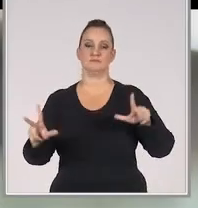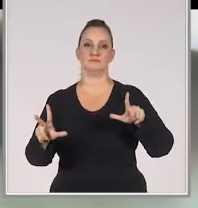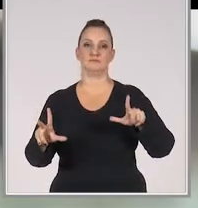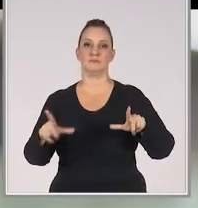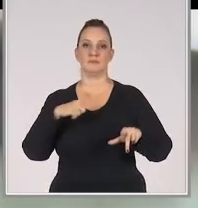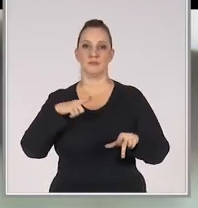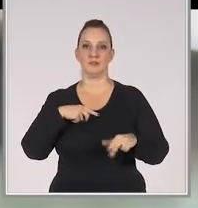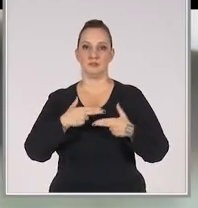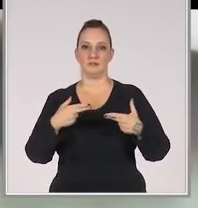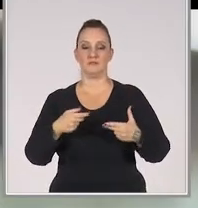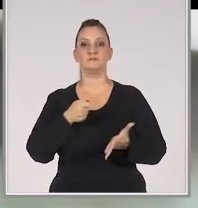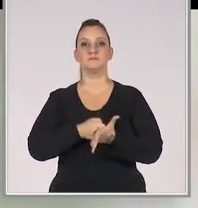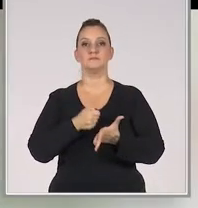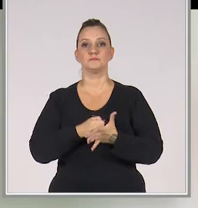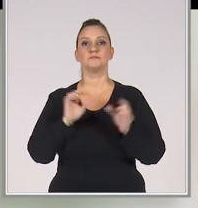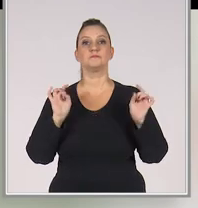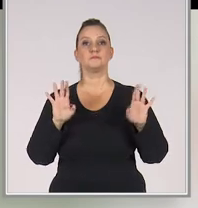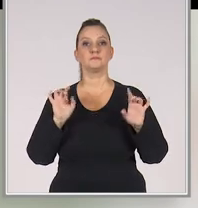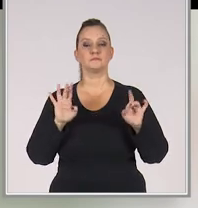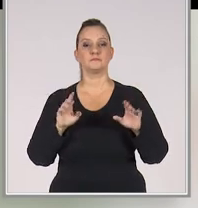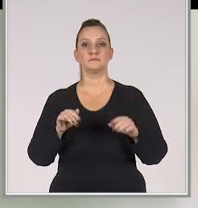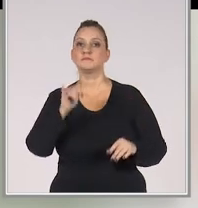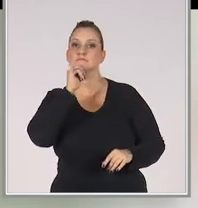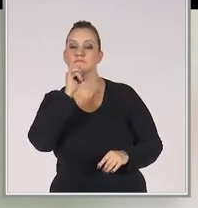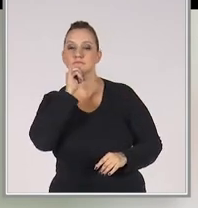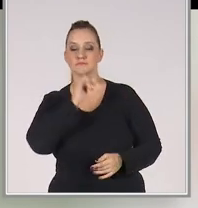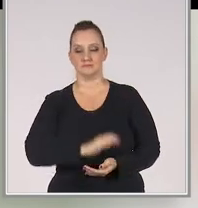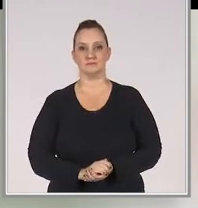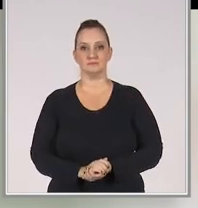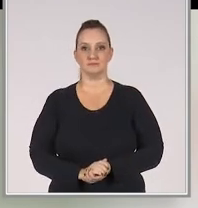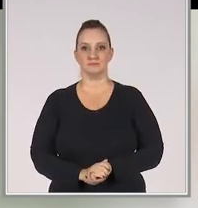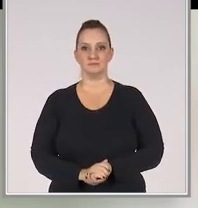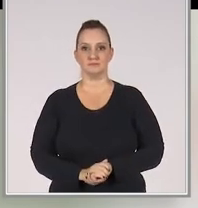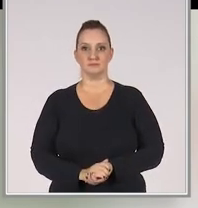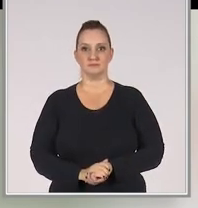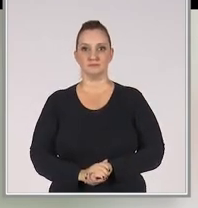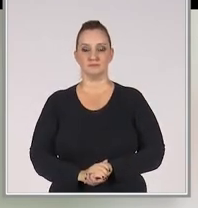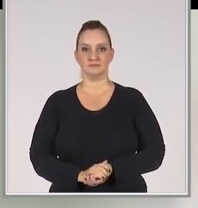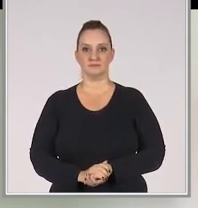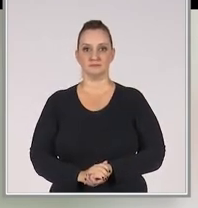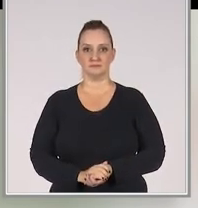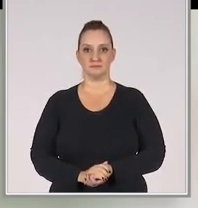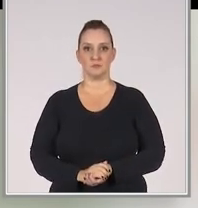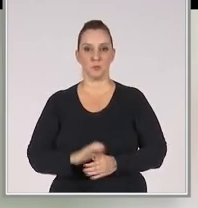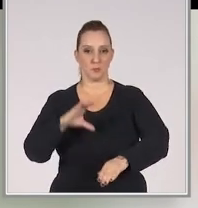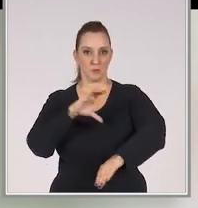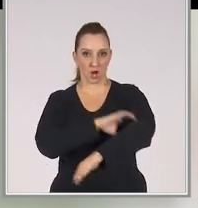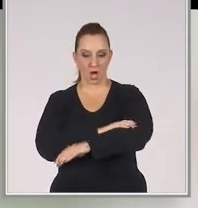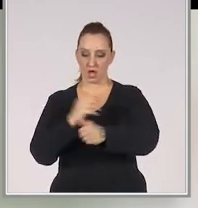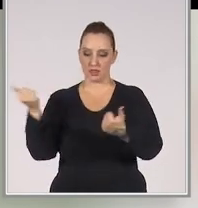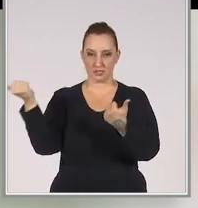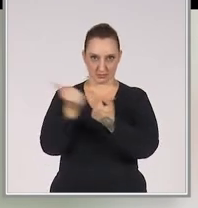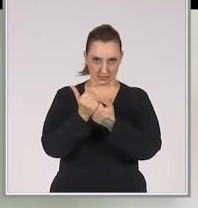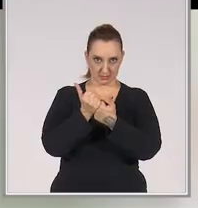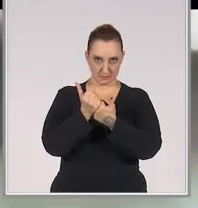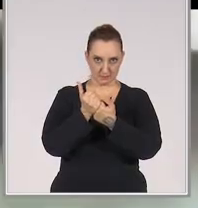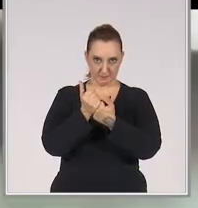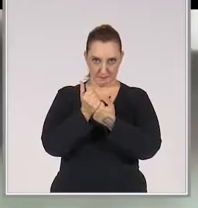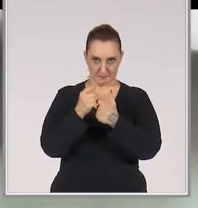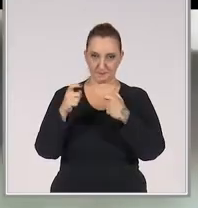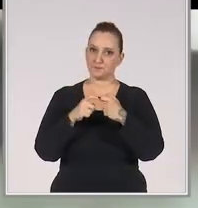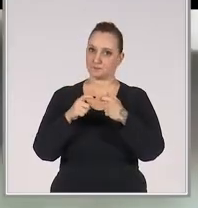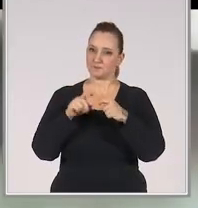exigências específicas. Como, por exemplo, o mercado de próteses cirúrgicas.